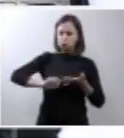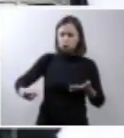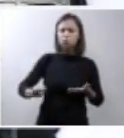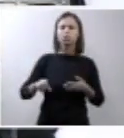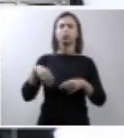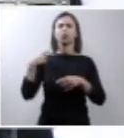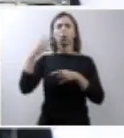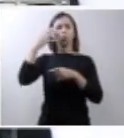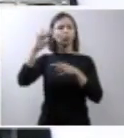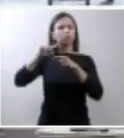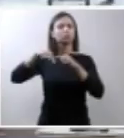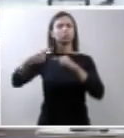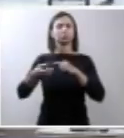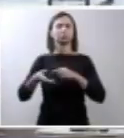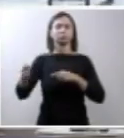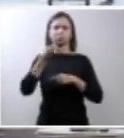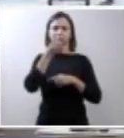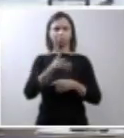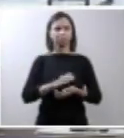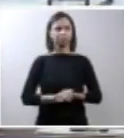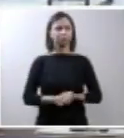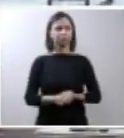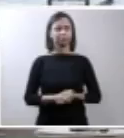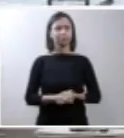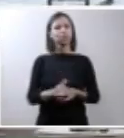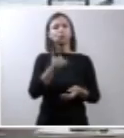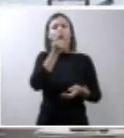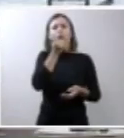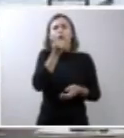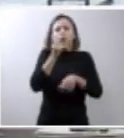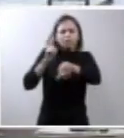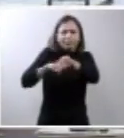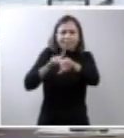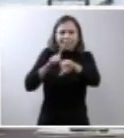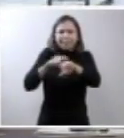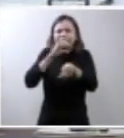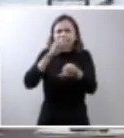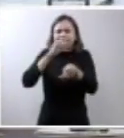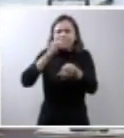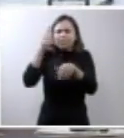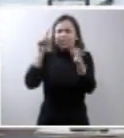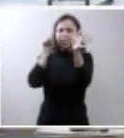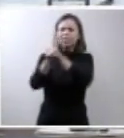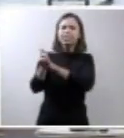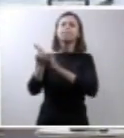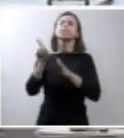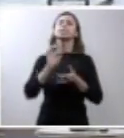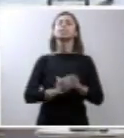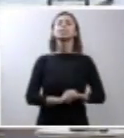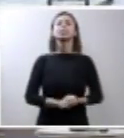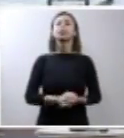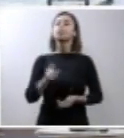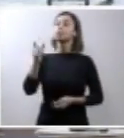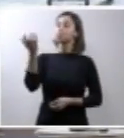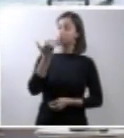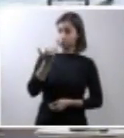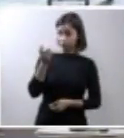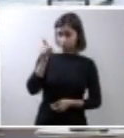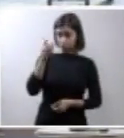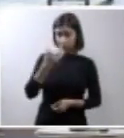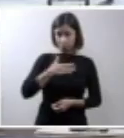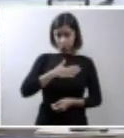estou com a minha filha aí, colhe. A gente tem um problema de tempo, eu queria lhe fazer só a última pergunta, a você e a sua esposa. Você gostaria